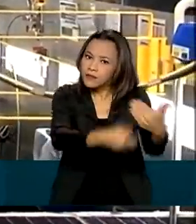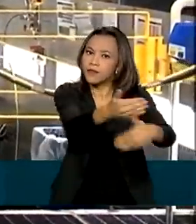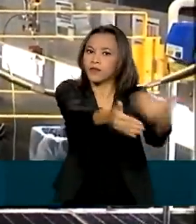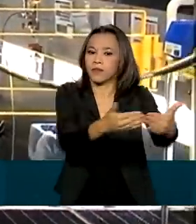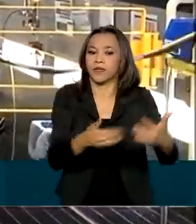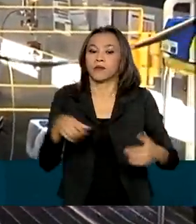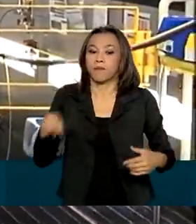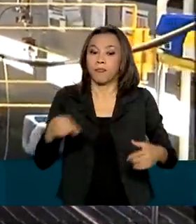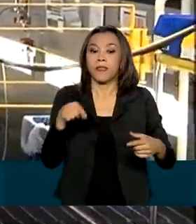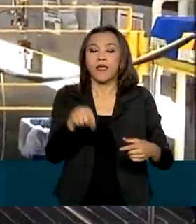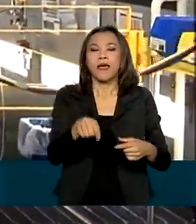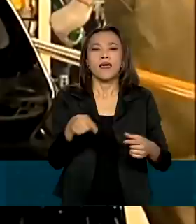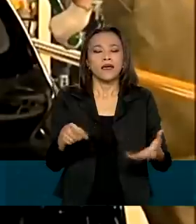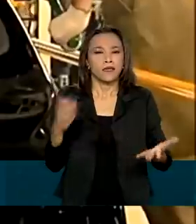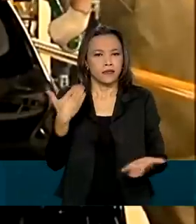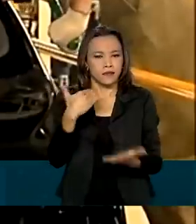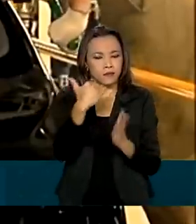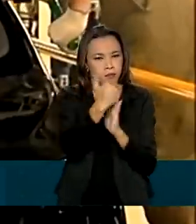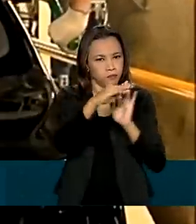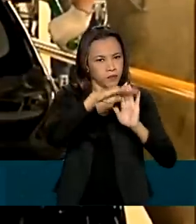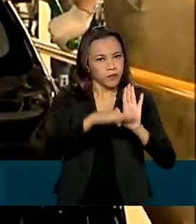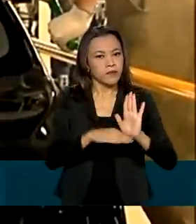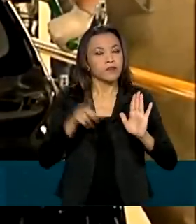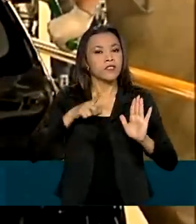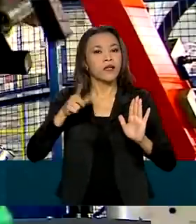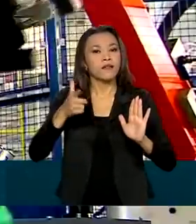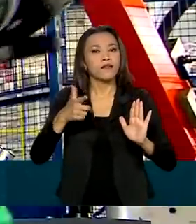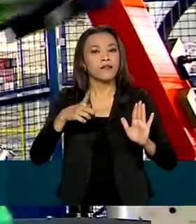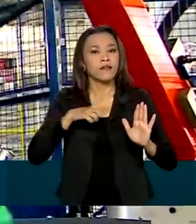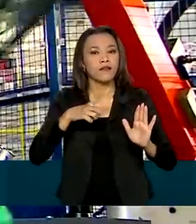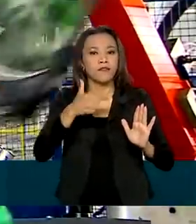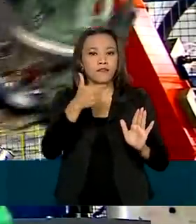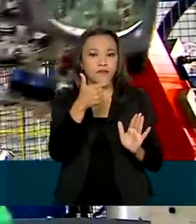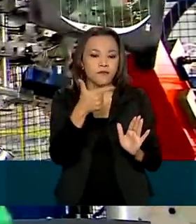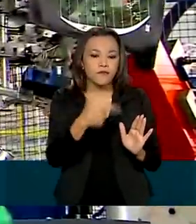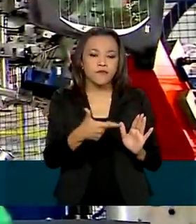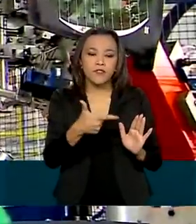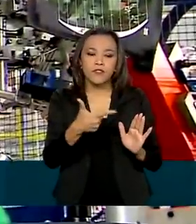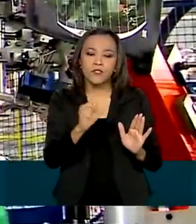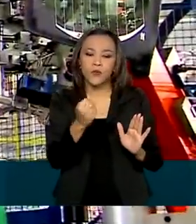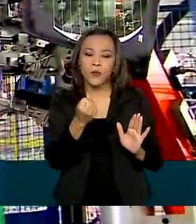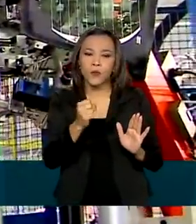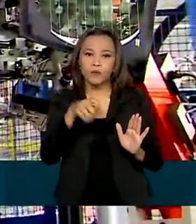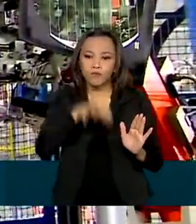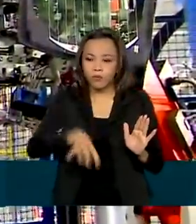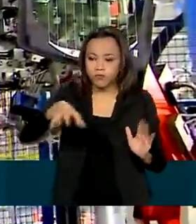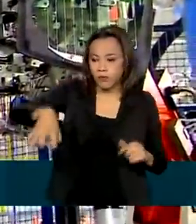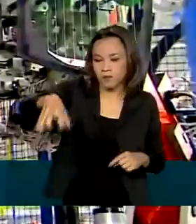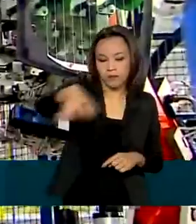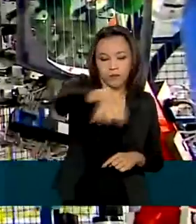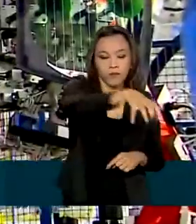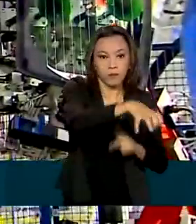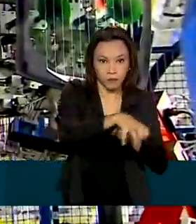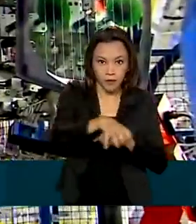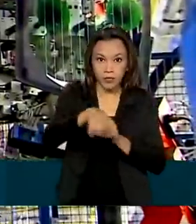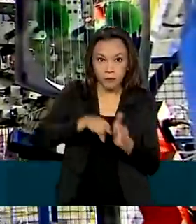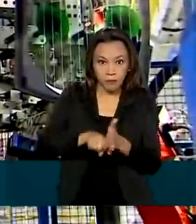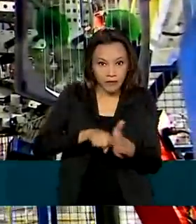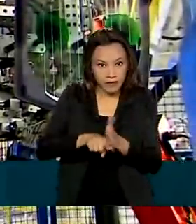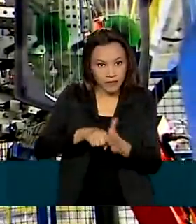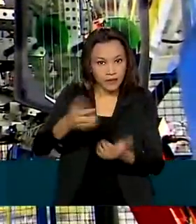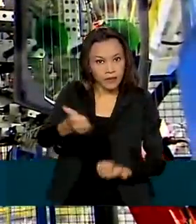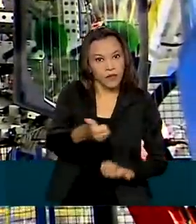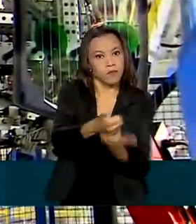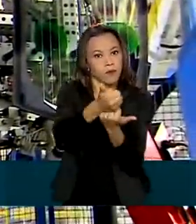inovação ligada à mobilidade já conta com 28 centros de pesquisas credenciados pela empresa